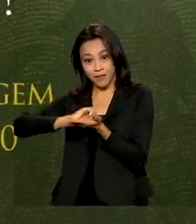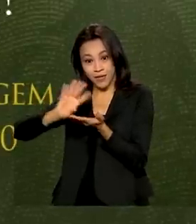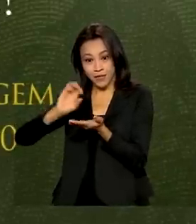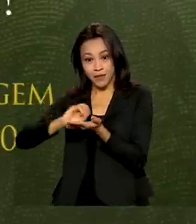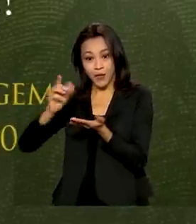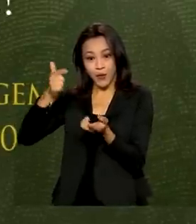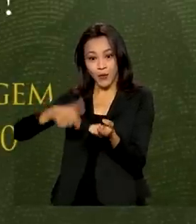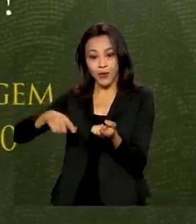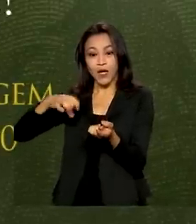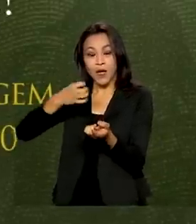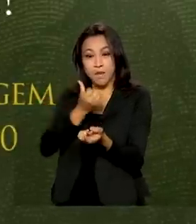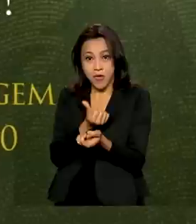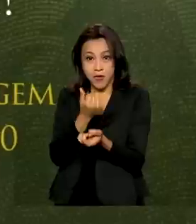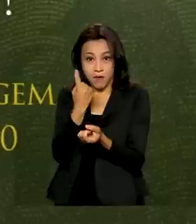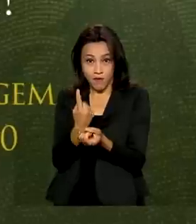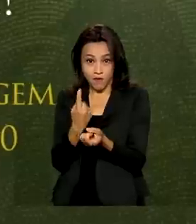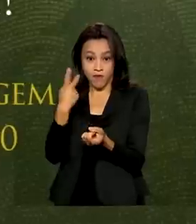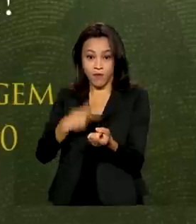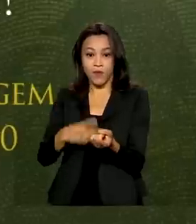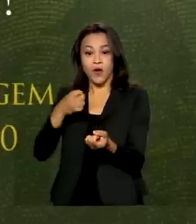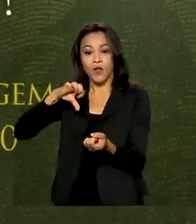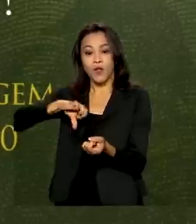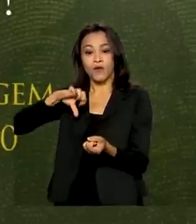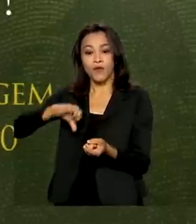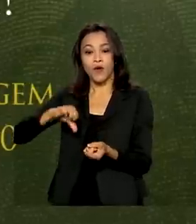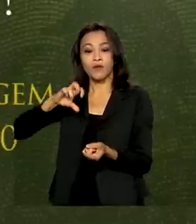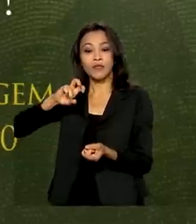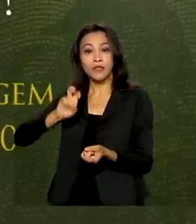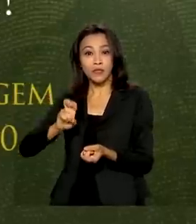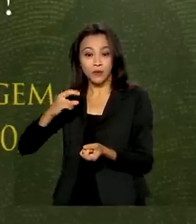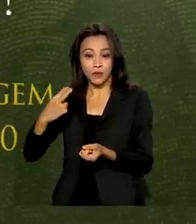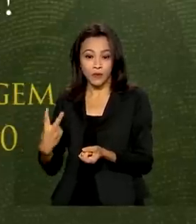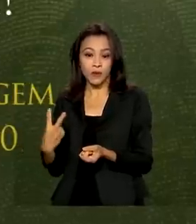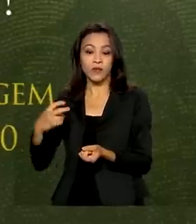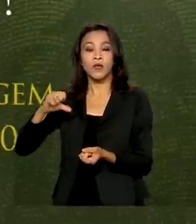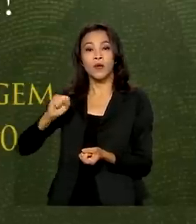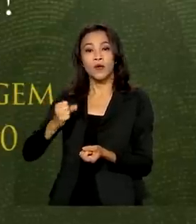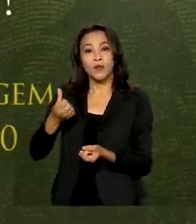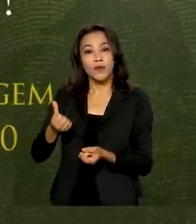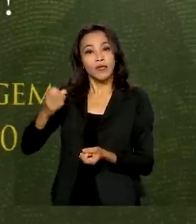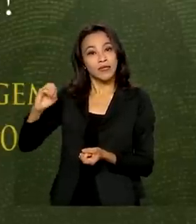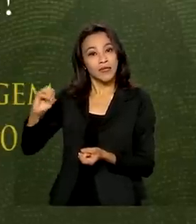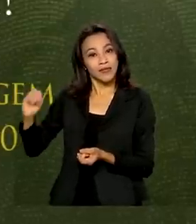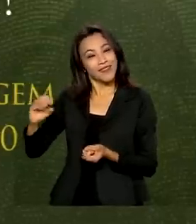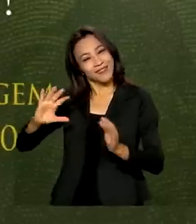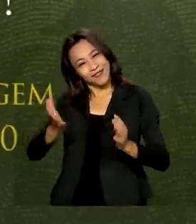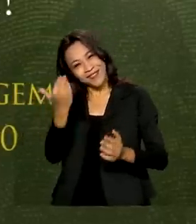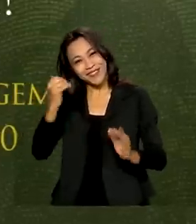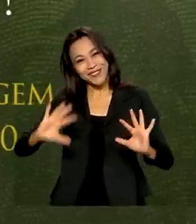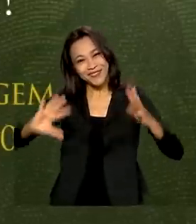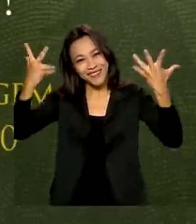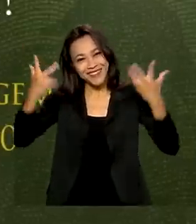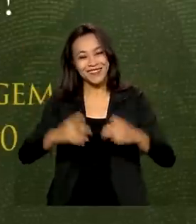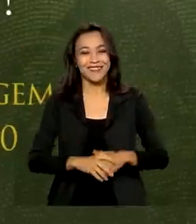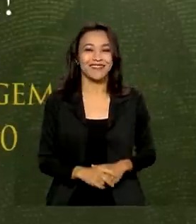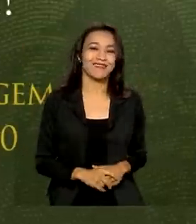repetir, 619-9952-8600. Comemore com a gente.